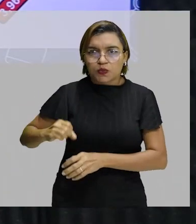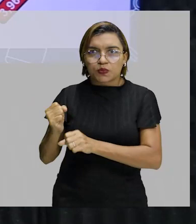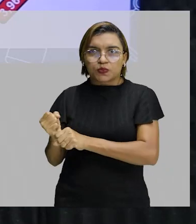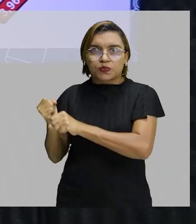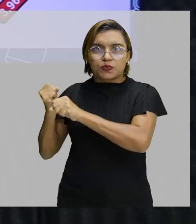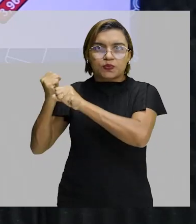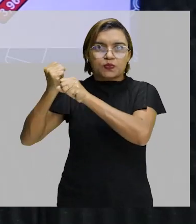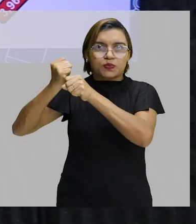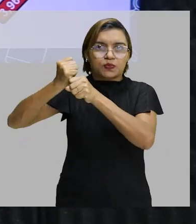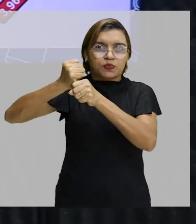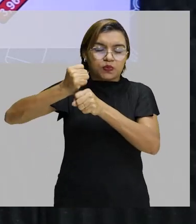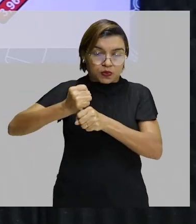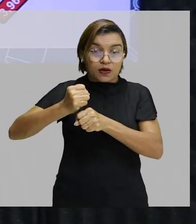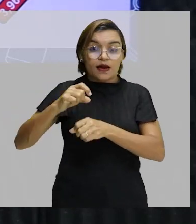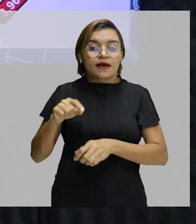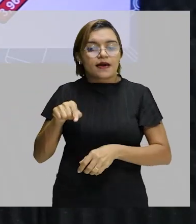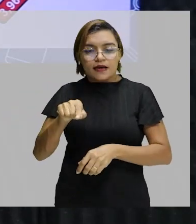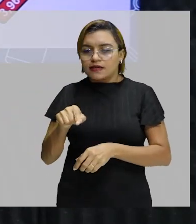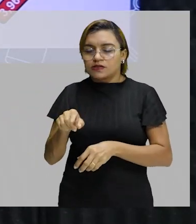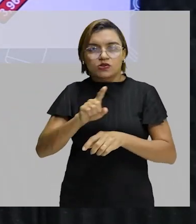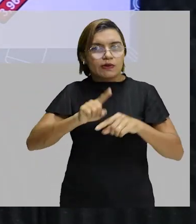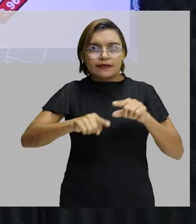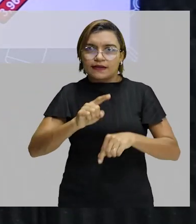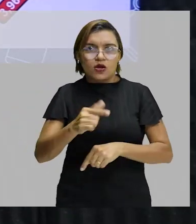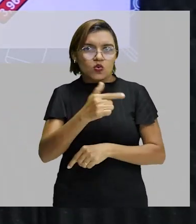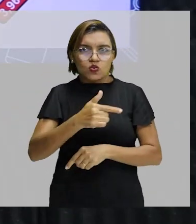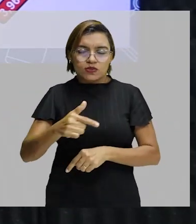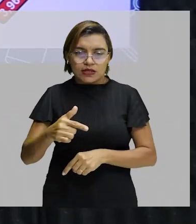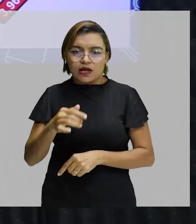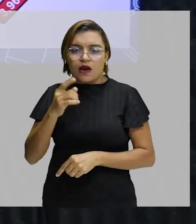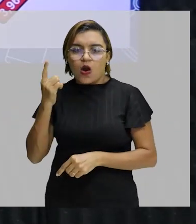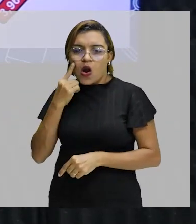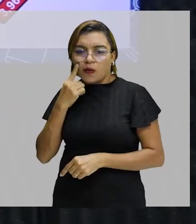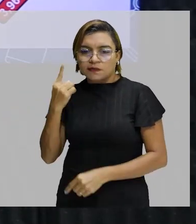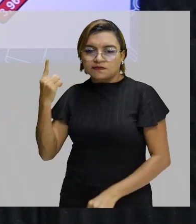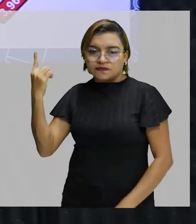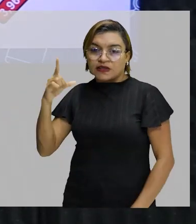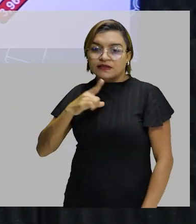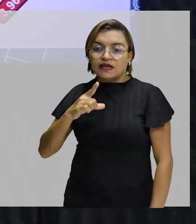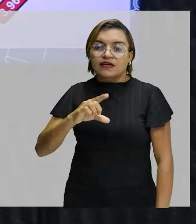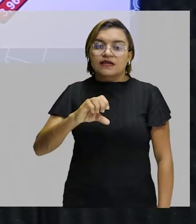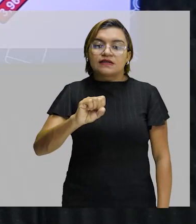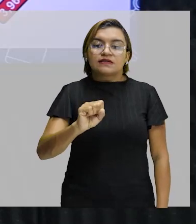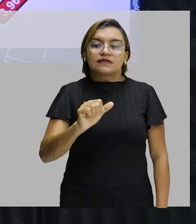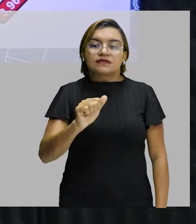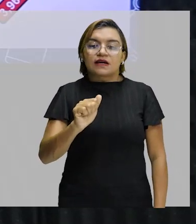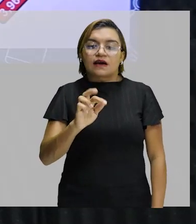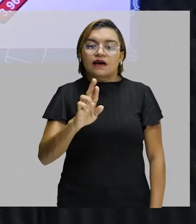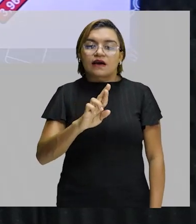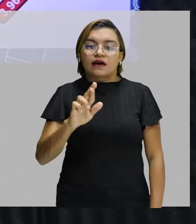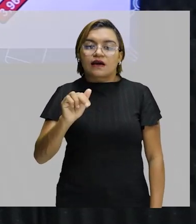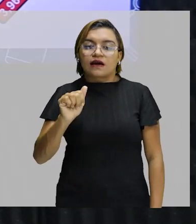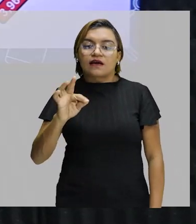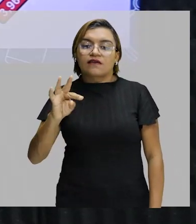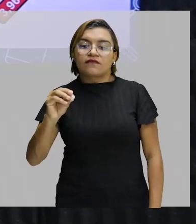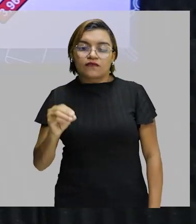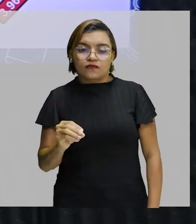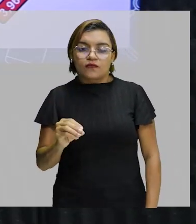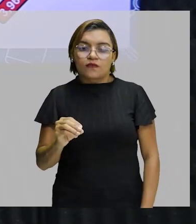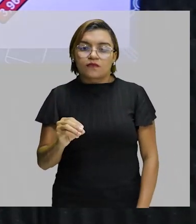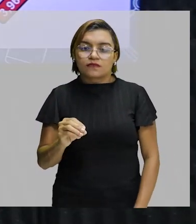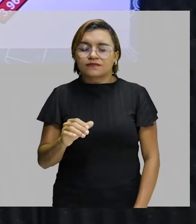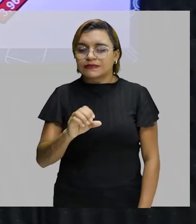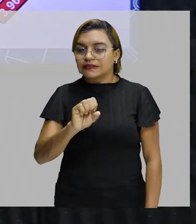4 metros, e aqui é colocado o sarrafo, falei para vocês que o atleta até pode tocar esse sarrafo, ele não pode